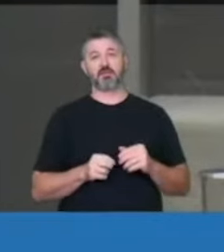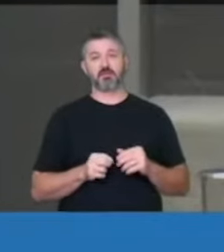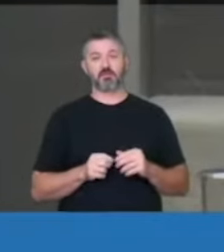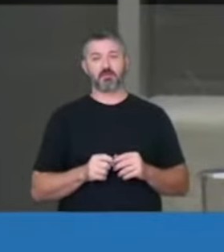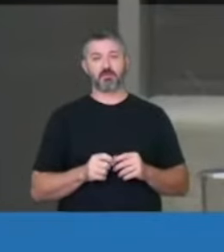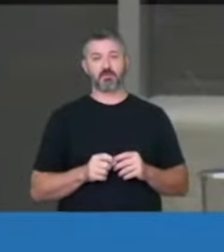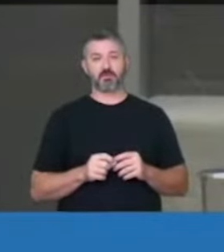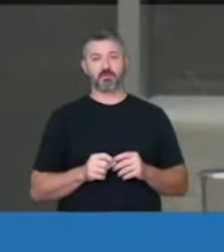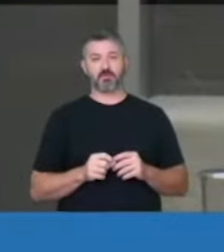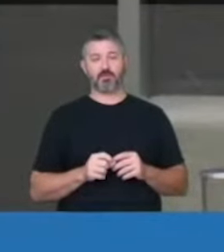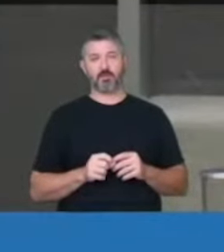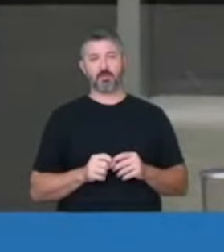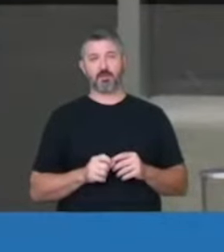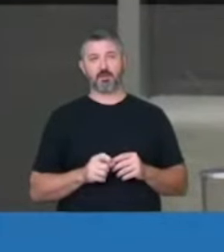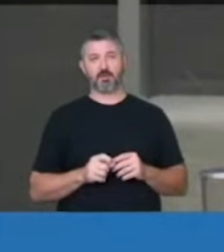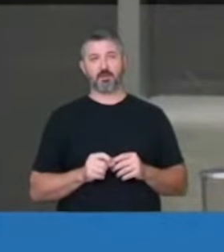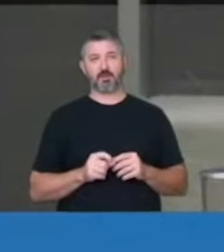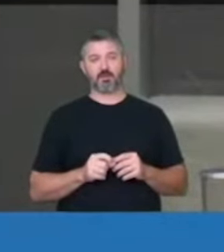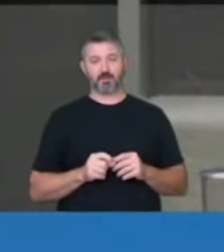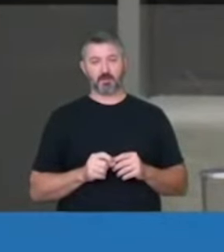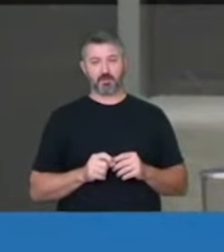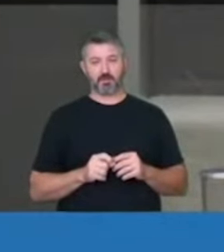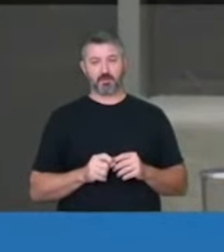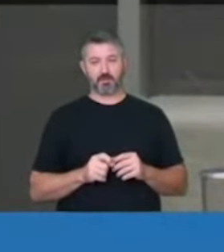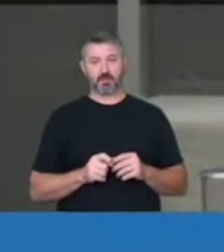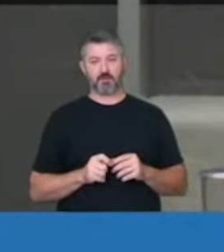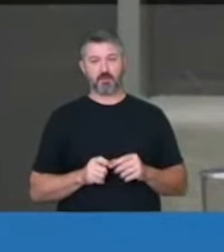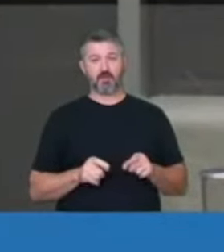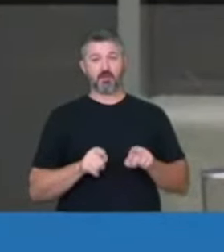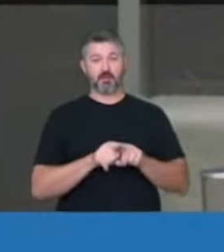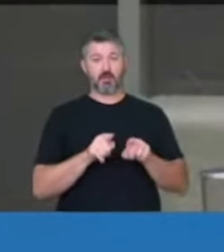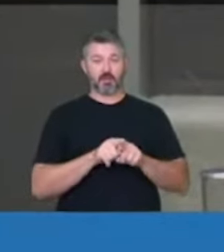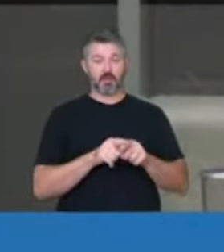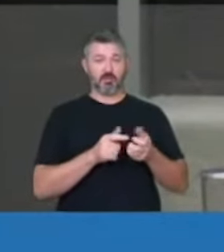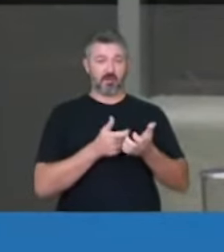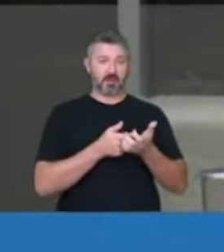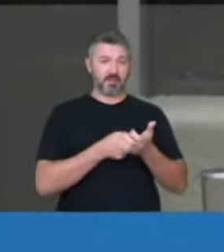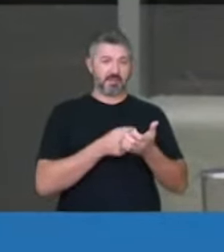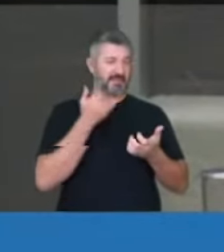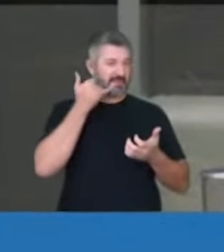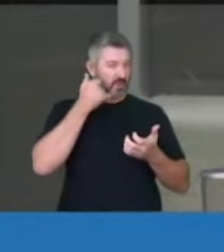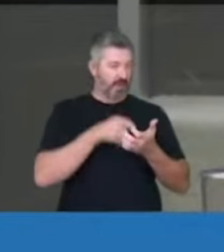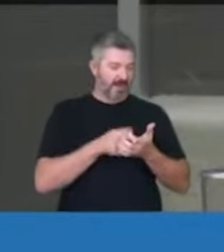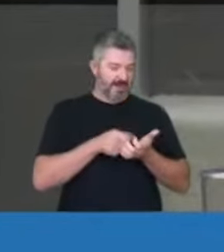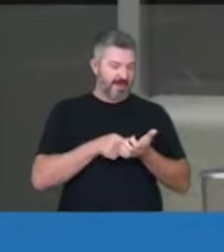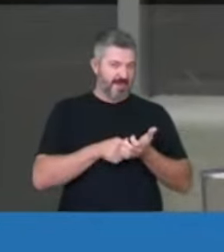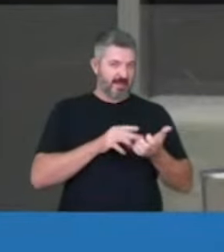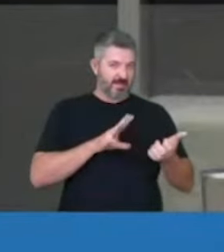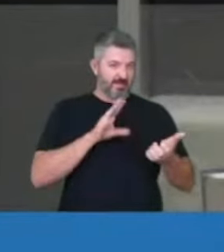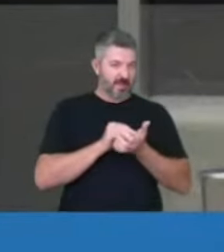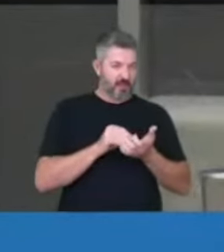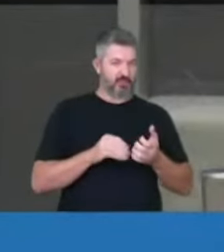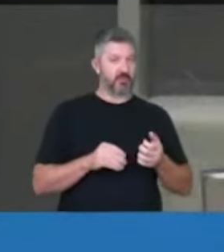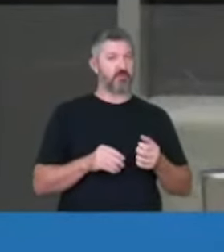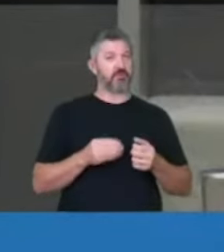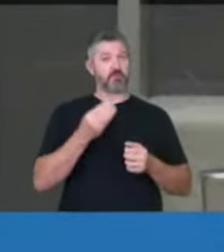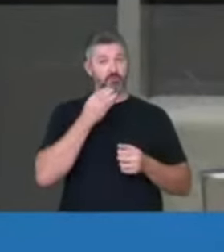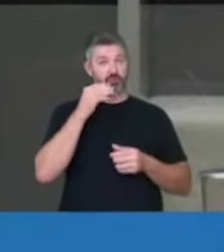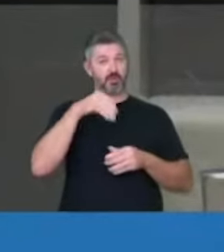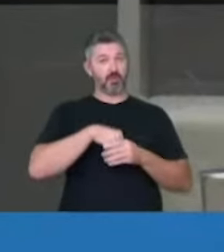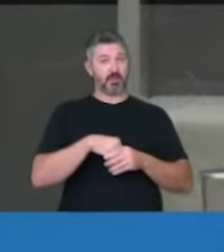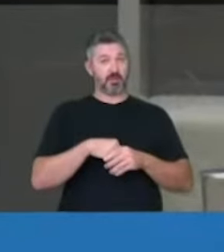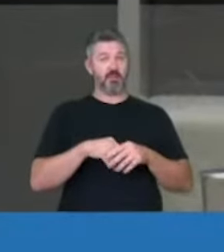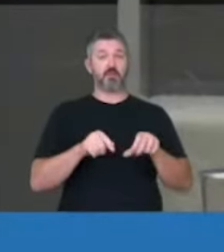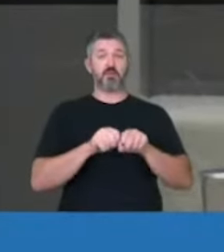e invasão de dispositivo informático, melhor dizendo. Isso merecia constar também no